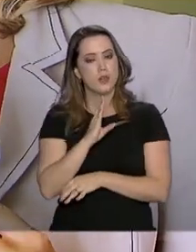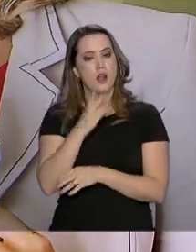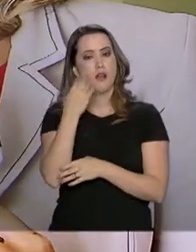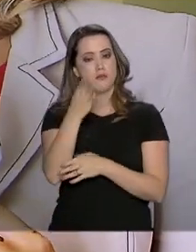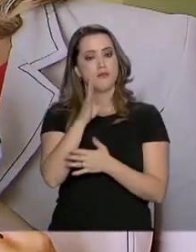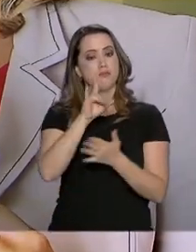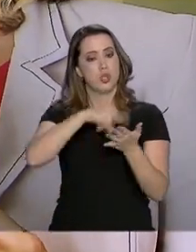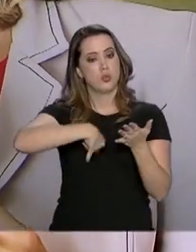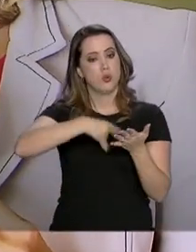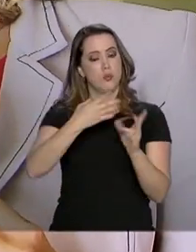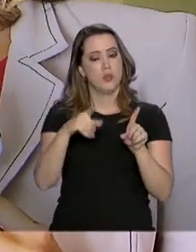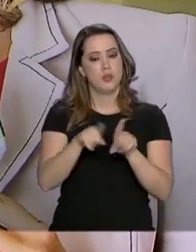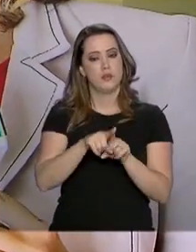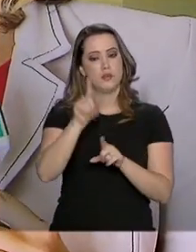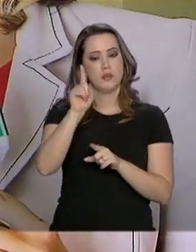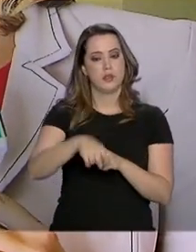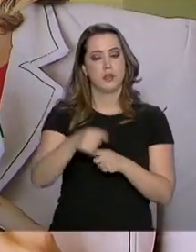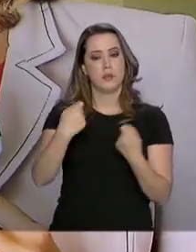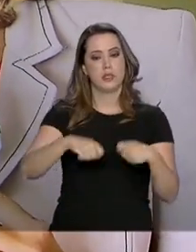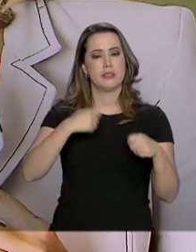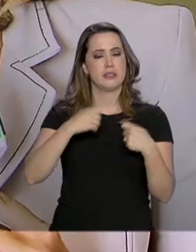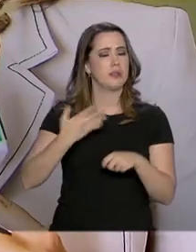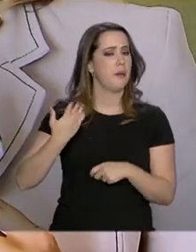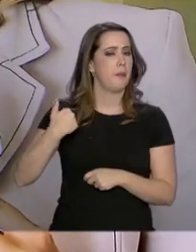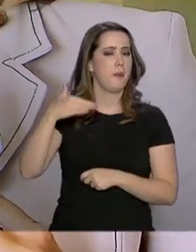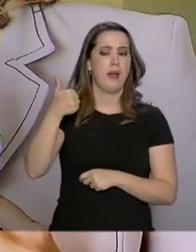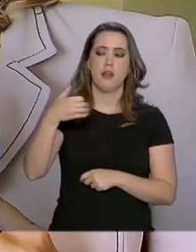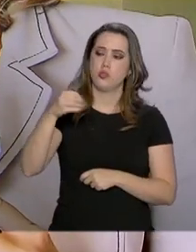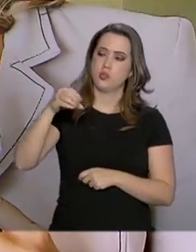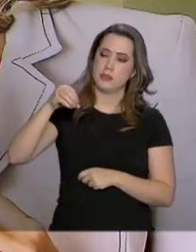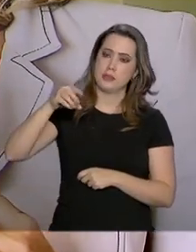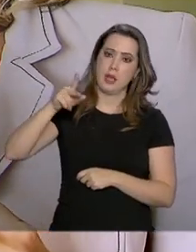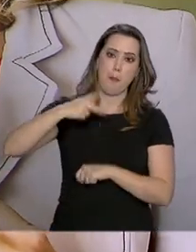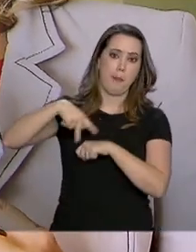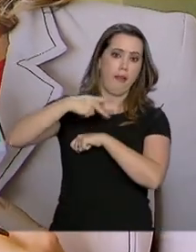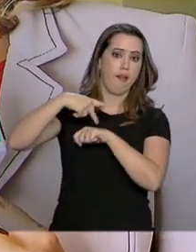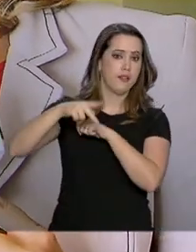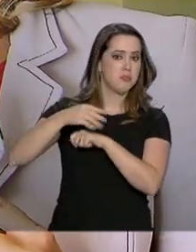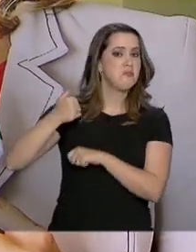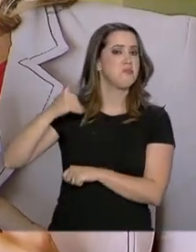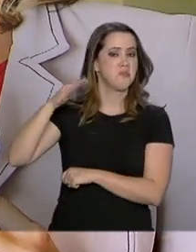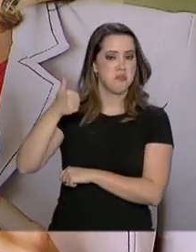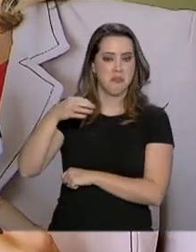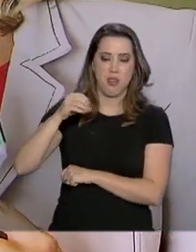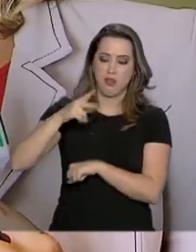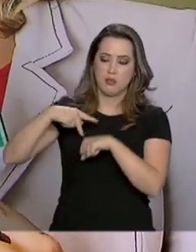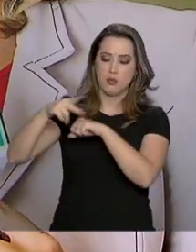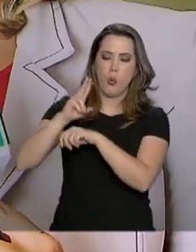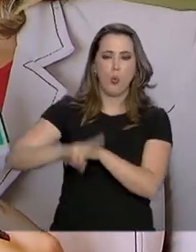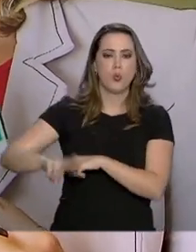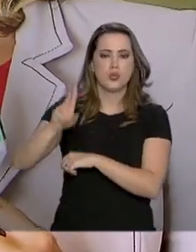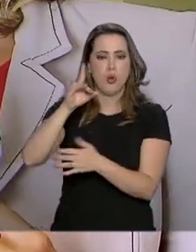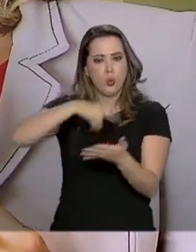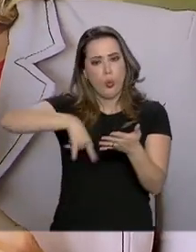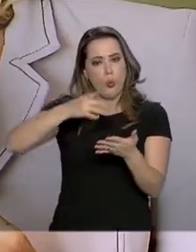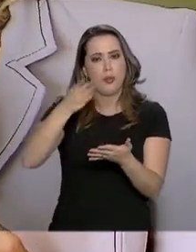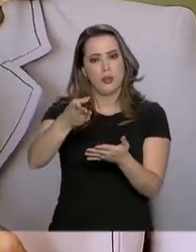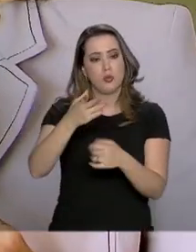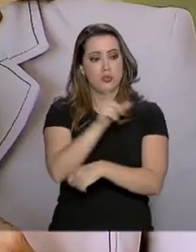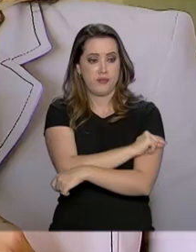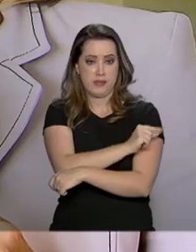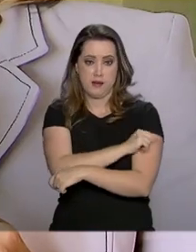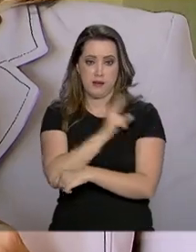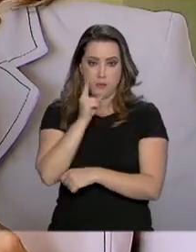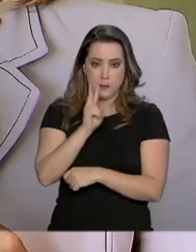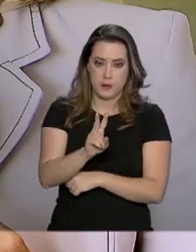emissão desse certificado, que é exigido em mais de 100 países. Com a medida, o governo deve economizar mais de